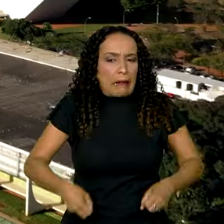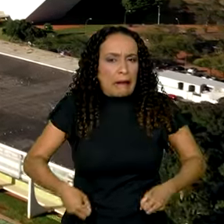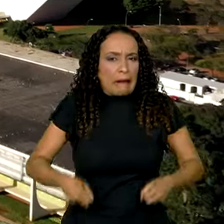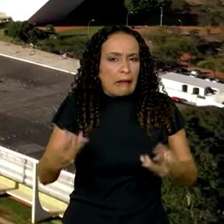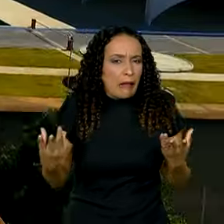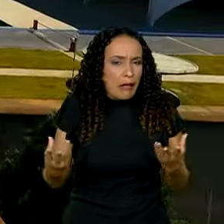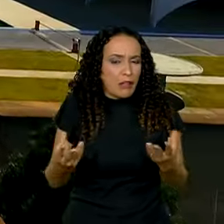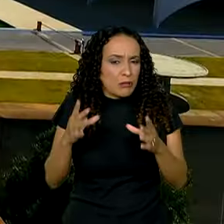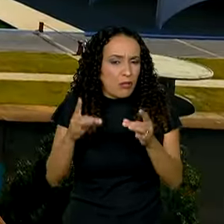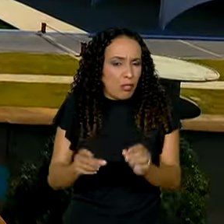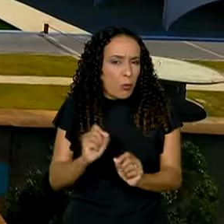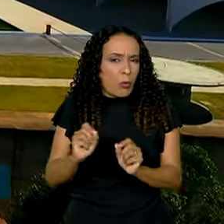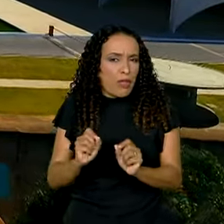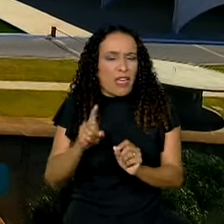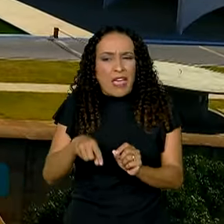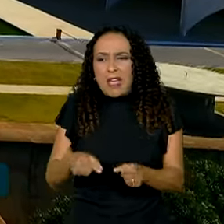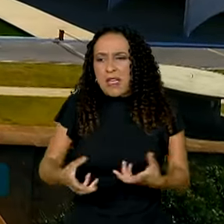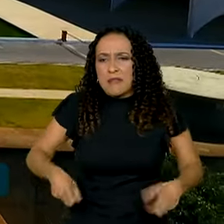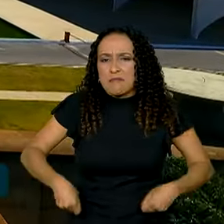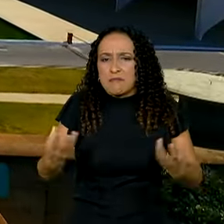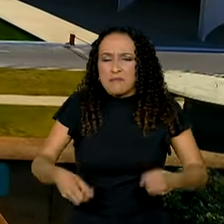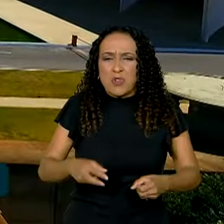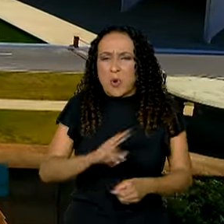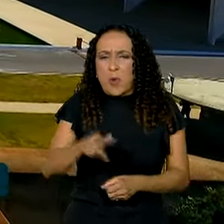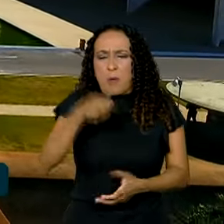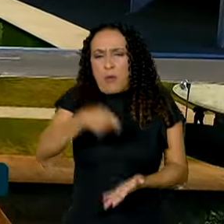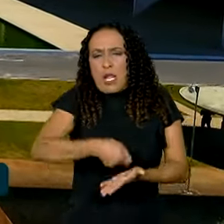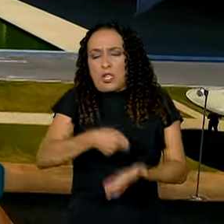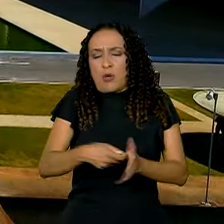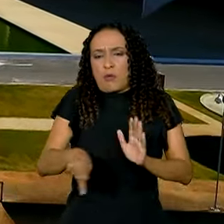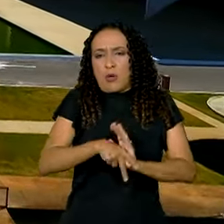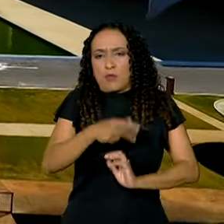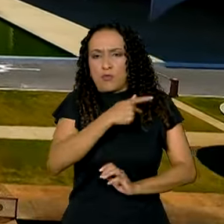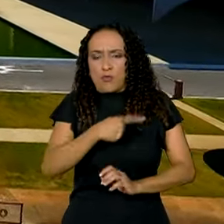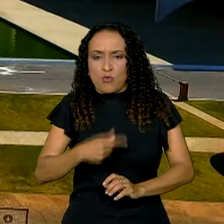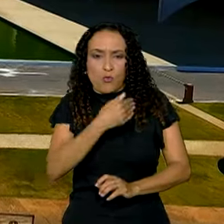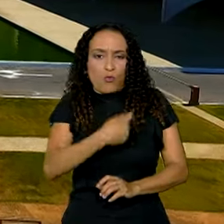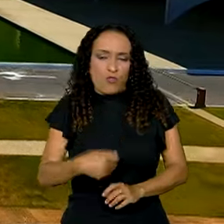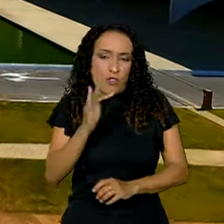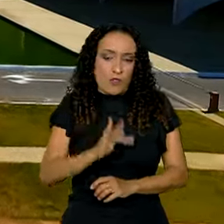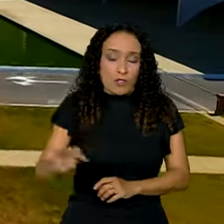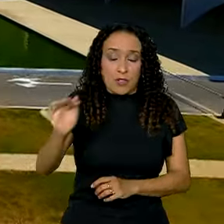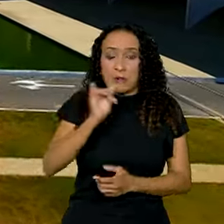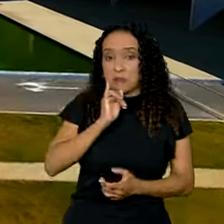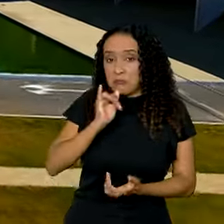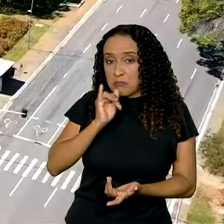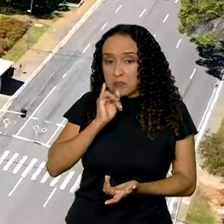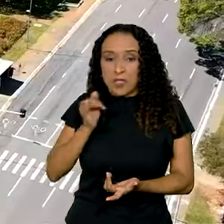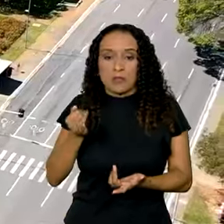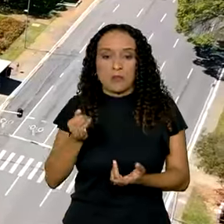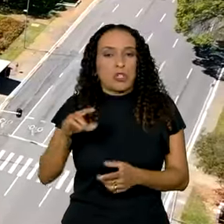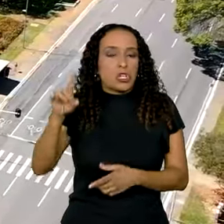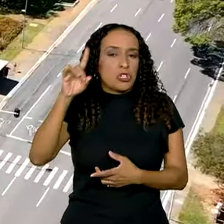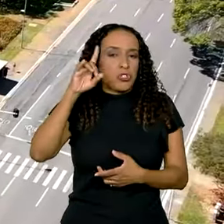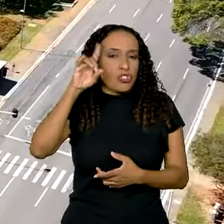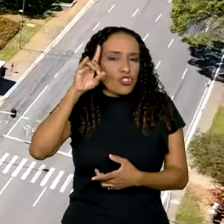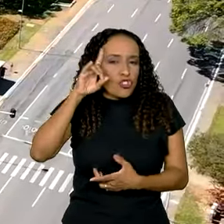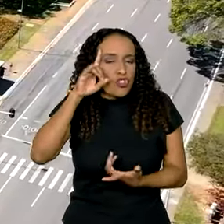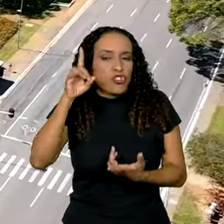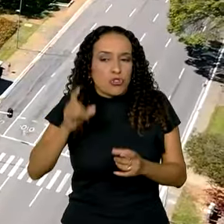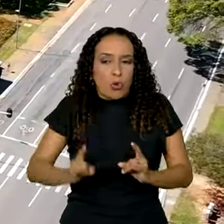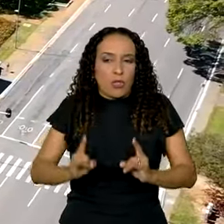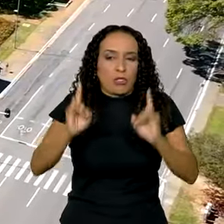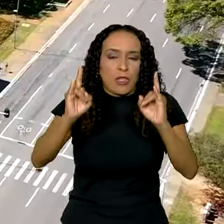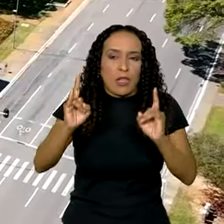discricionários, que são as despesas não obrigatórias do governo federal, como, por exemplo, diárias, passagens,